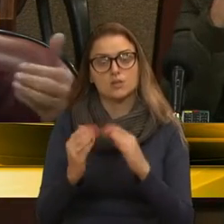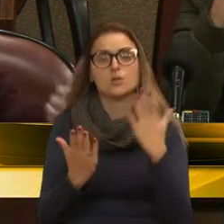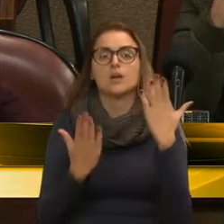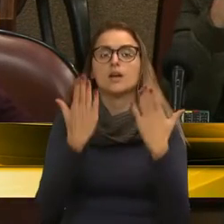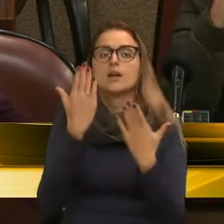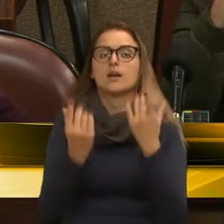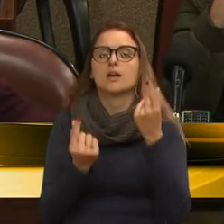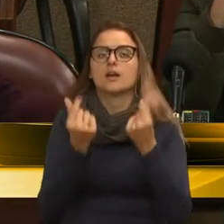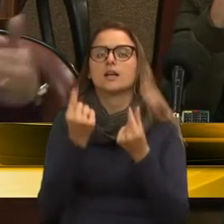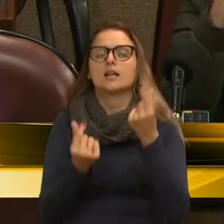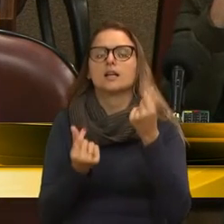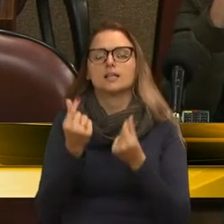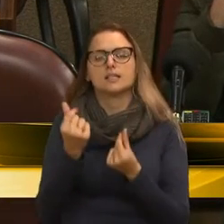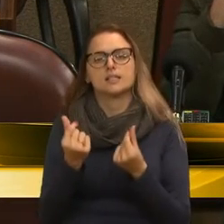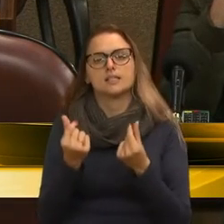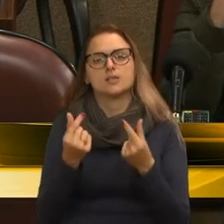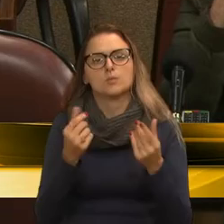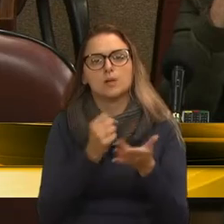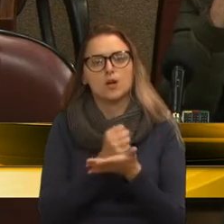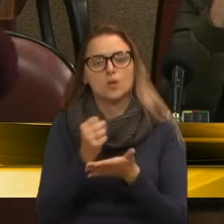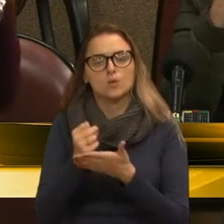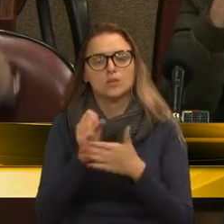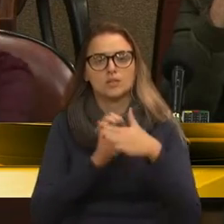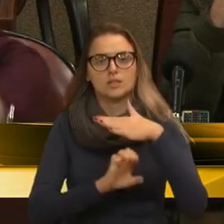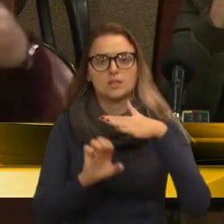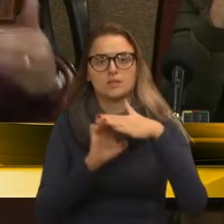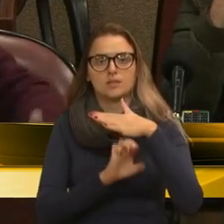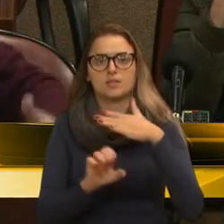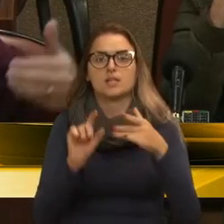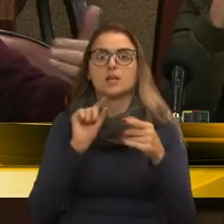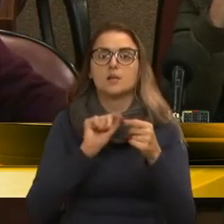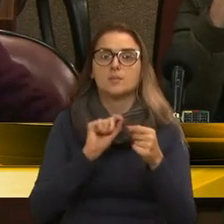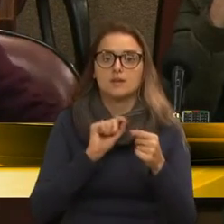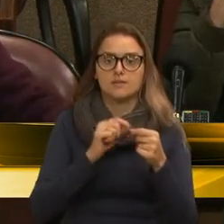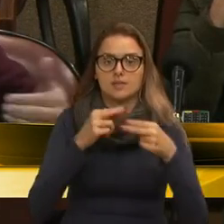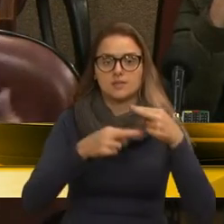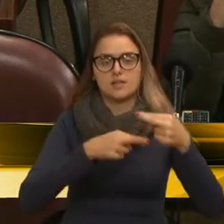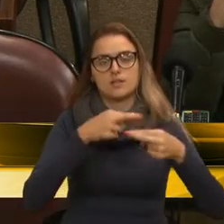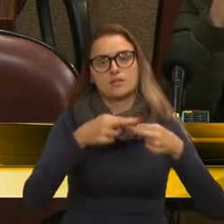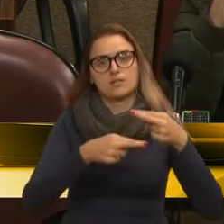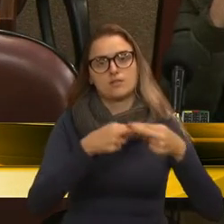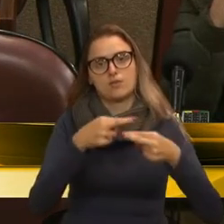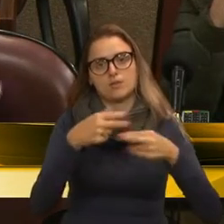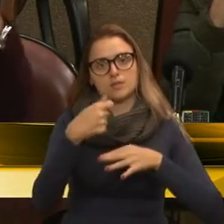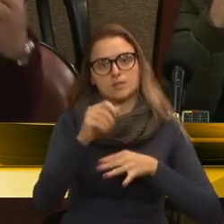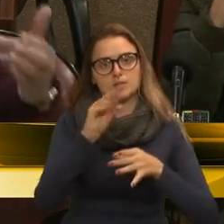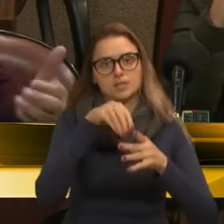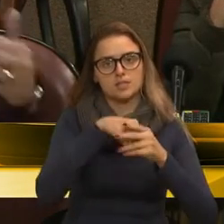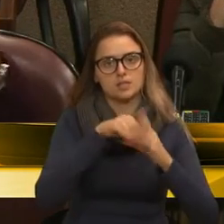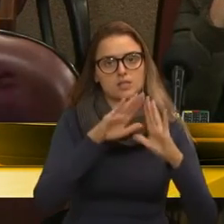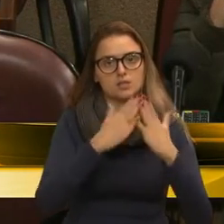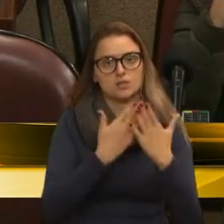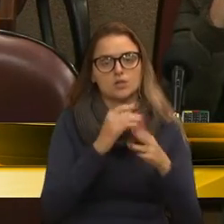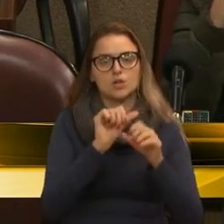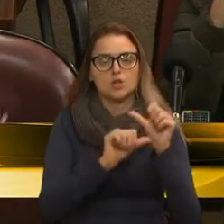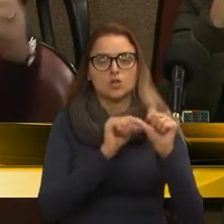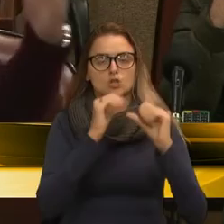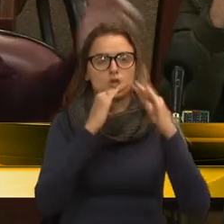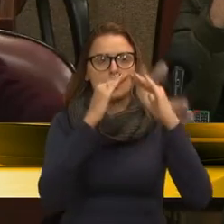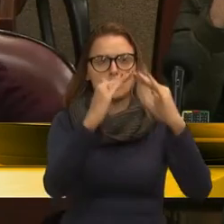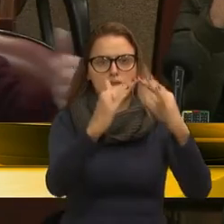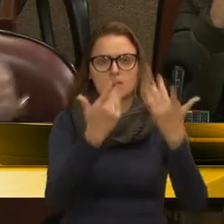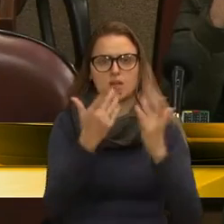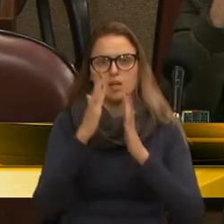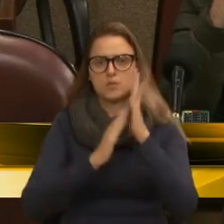licitatórios para a contratação de empresas para efetuar essas reformas necessárias, troca de telhado em algumas,